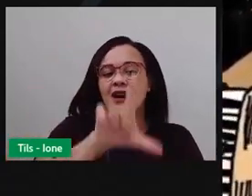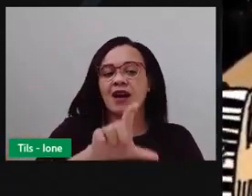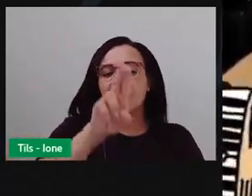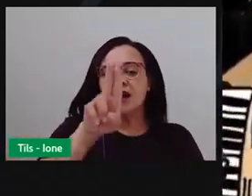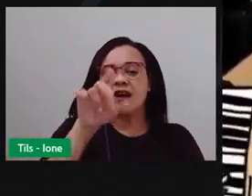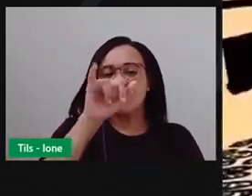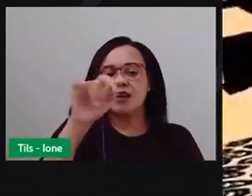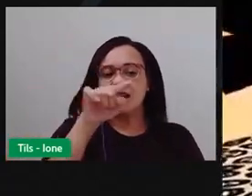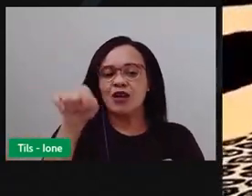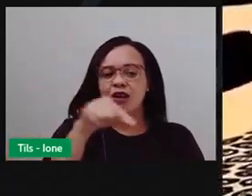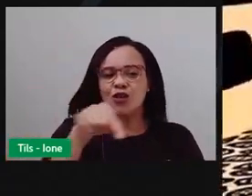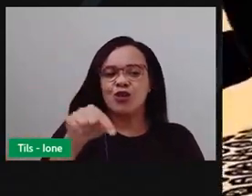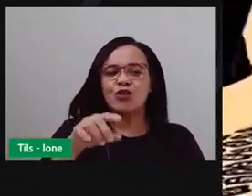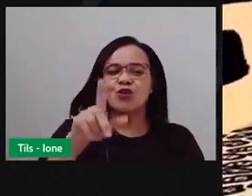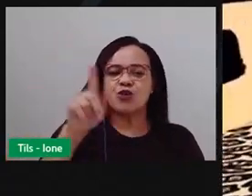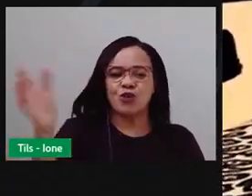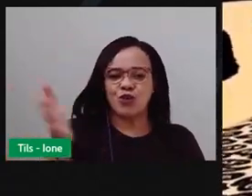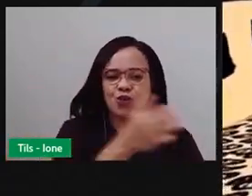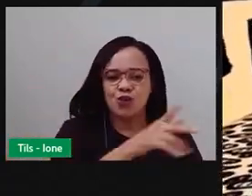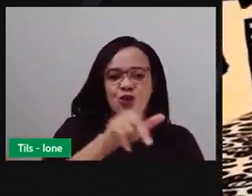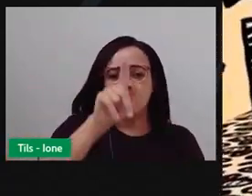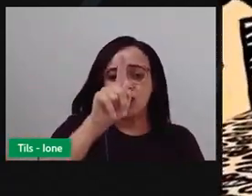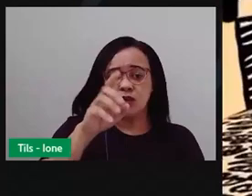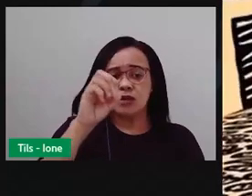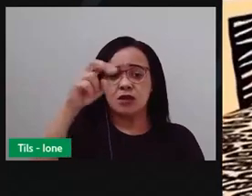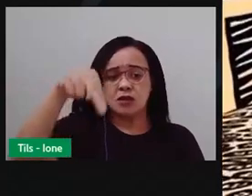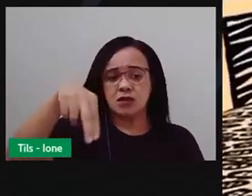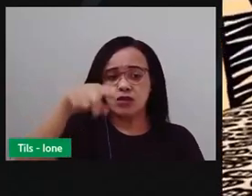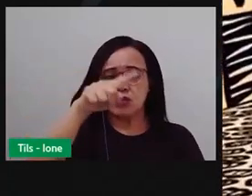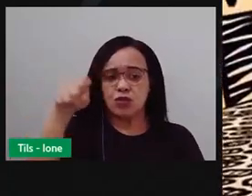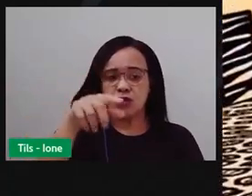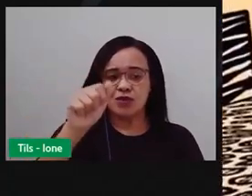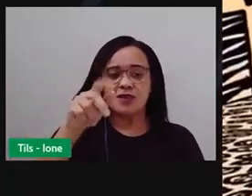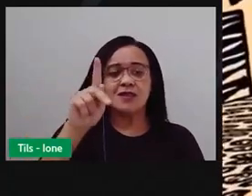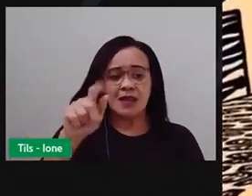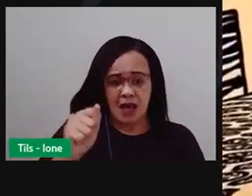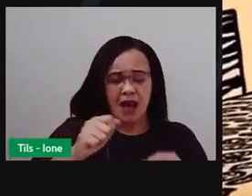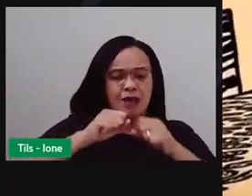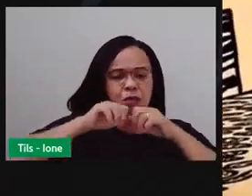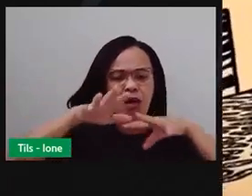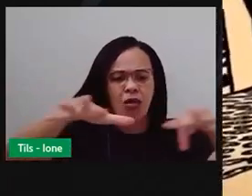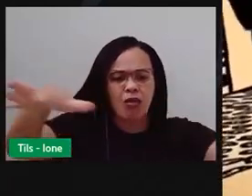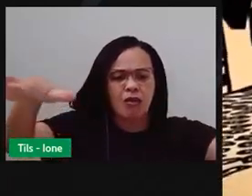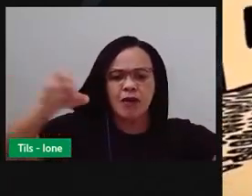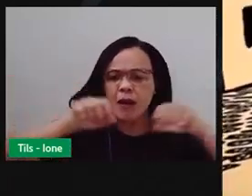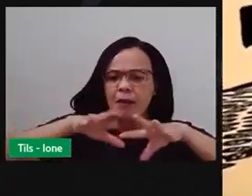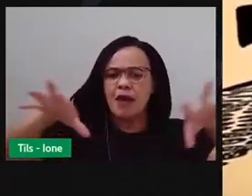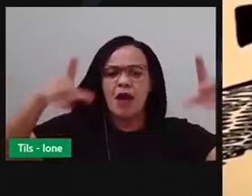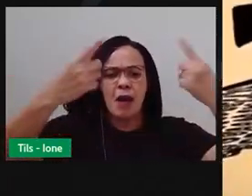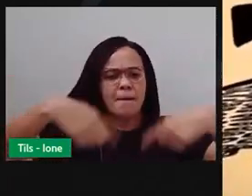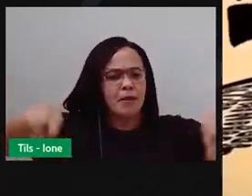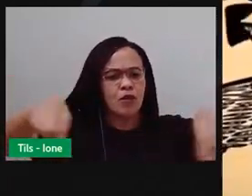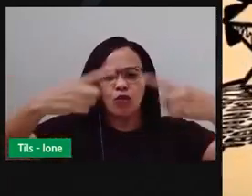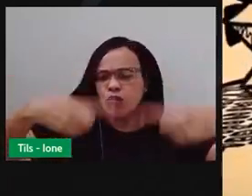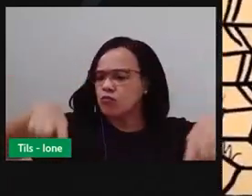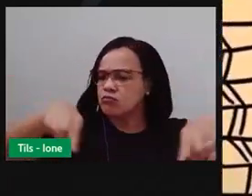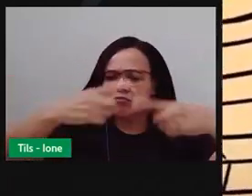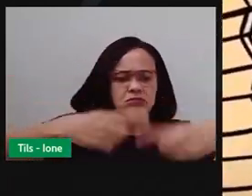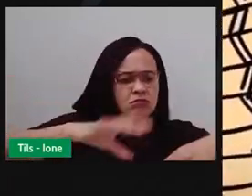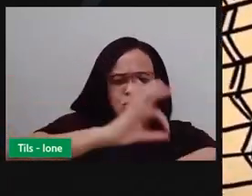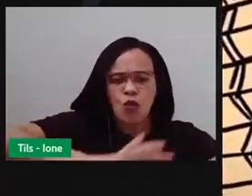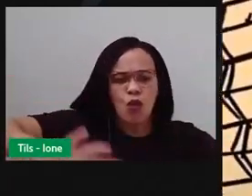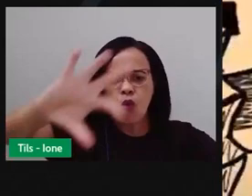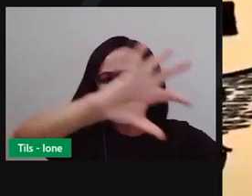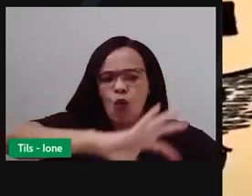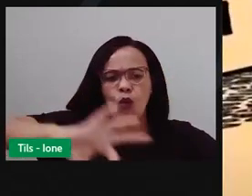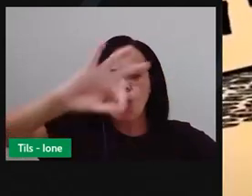ano estaria comemorando seu centenário. Ele difundiu e popularizou as festas juninas, cantando